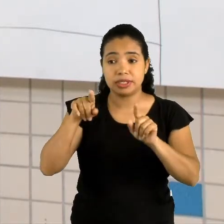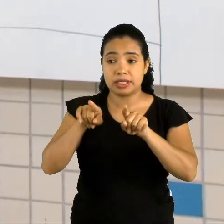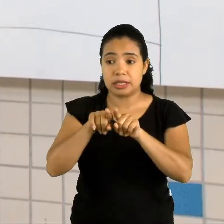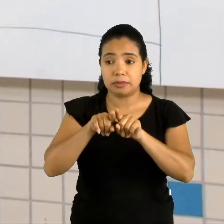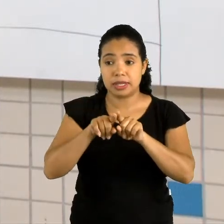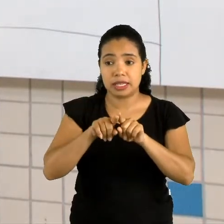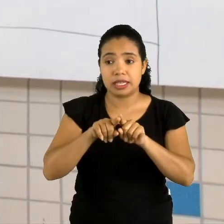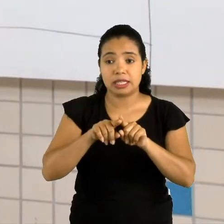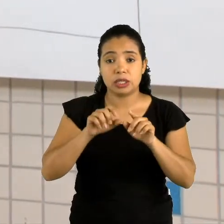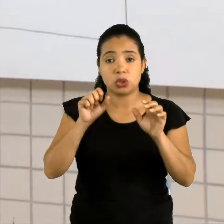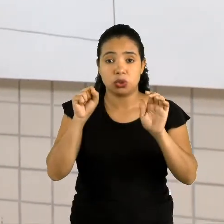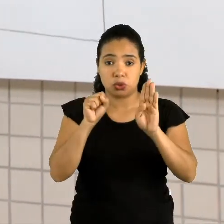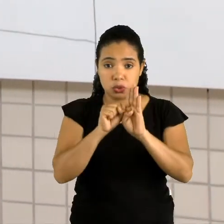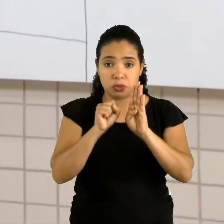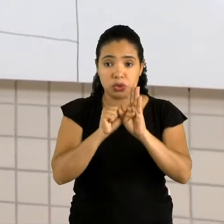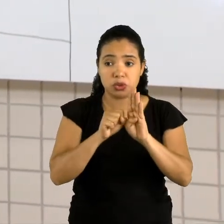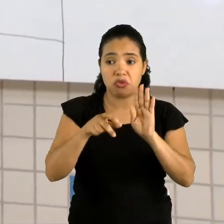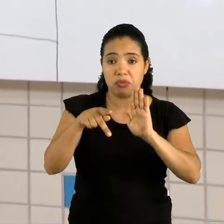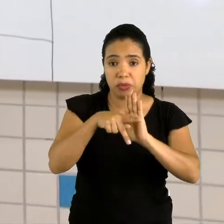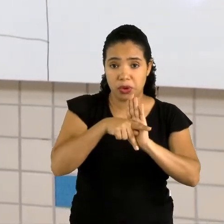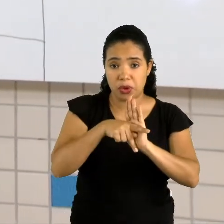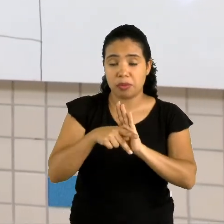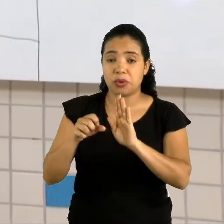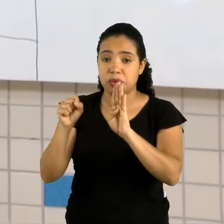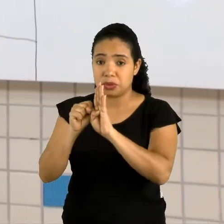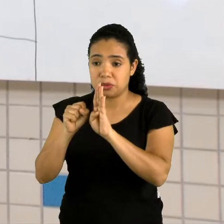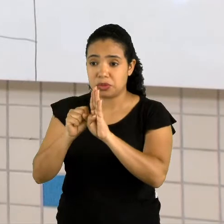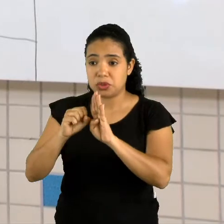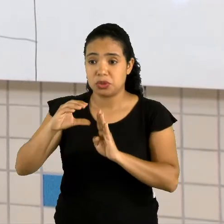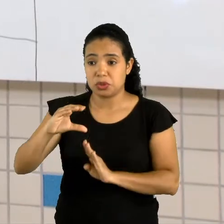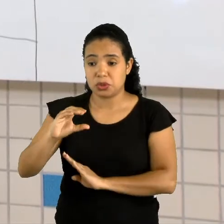substantivo próprio e substantivo comum.